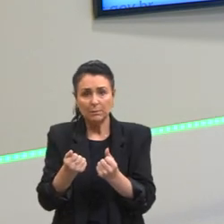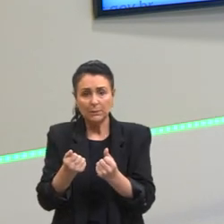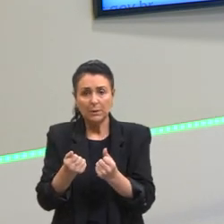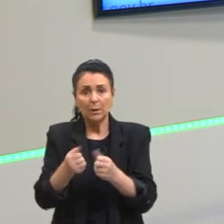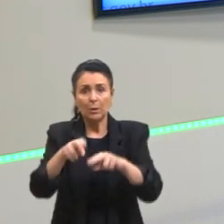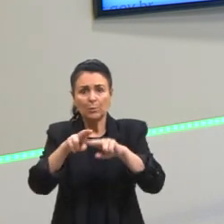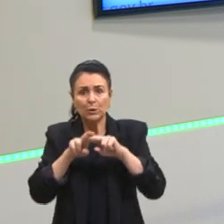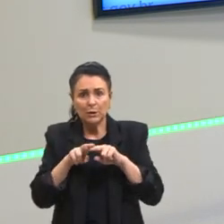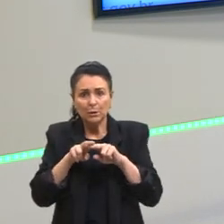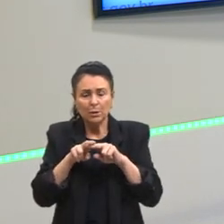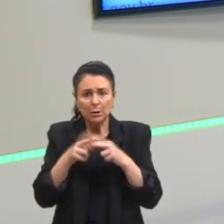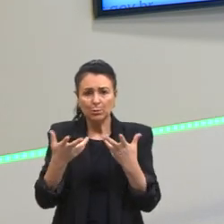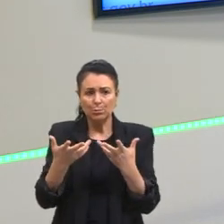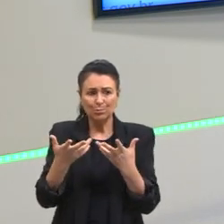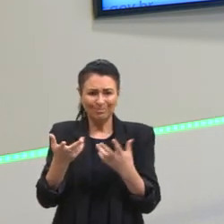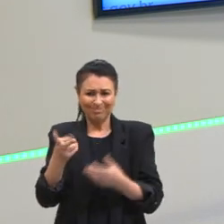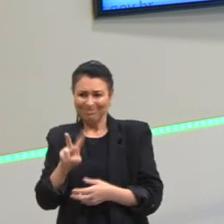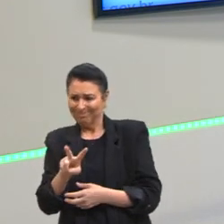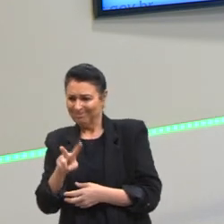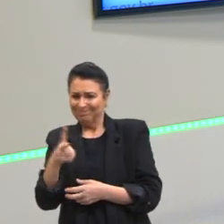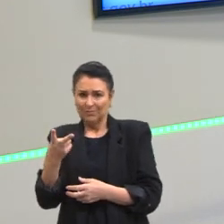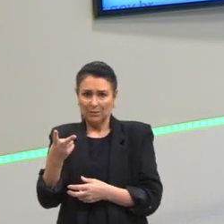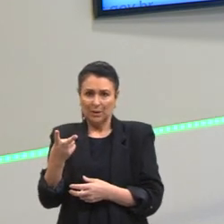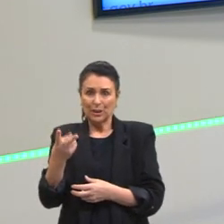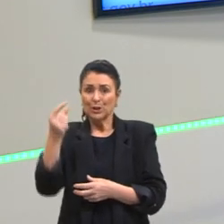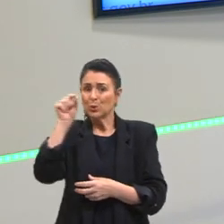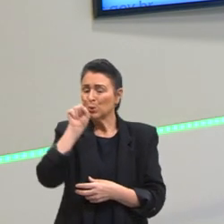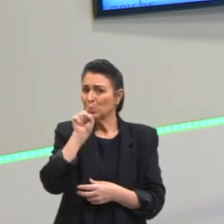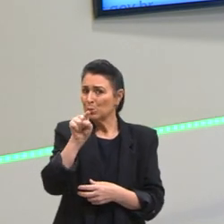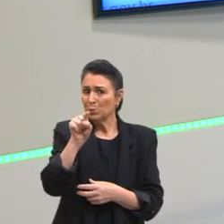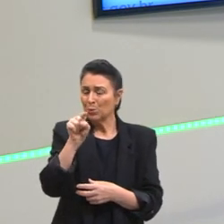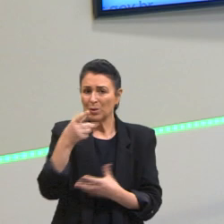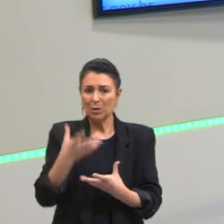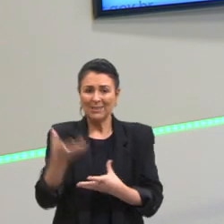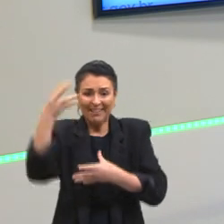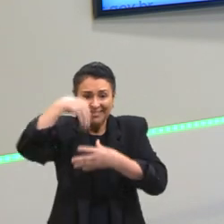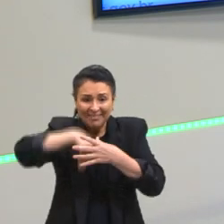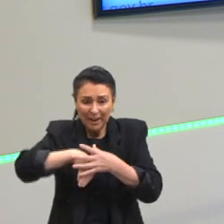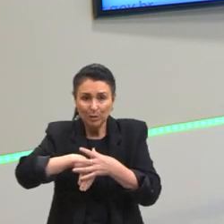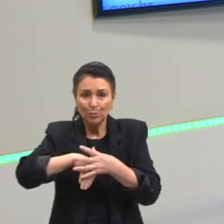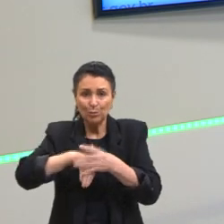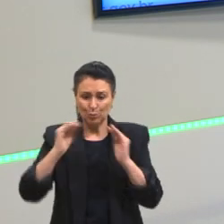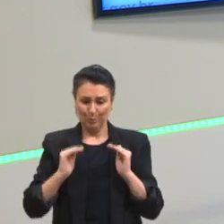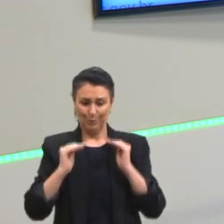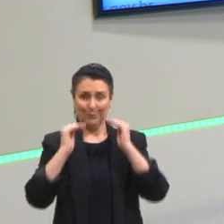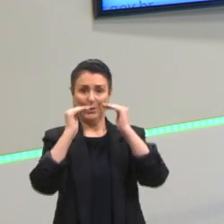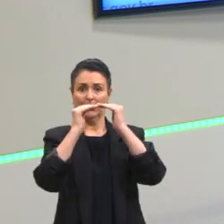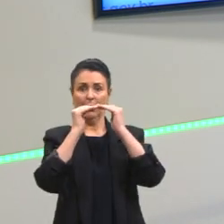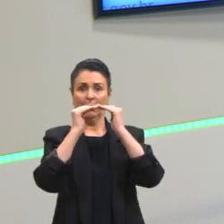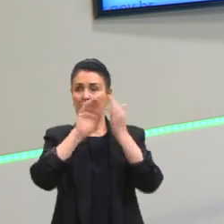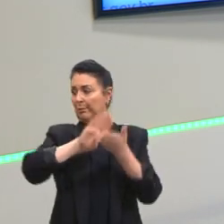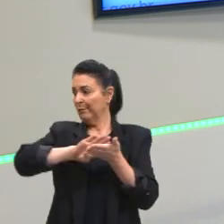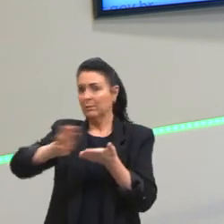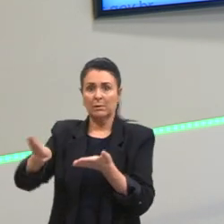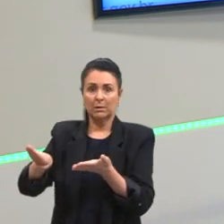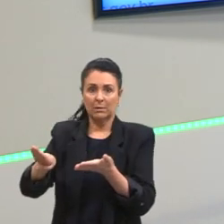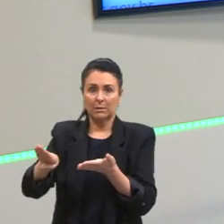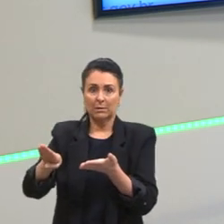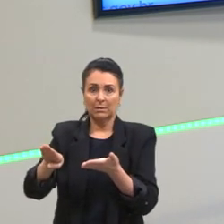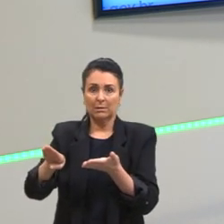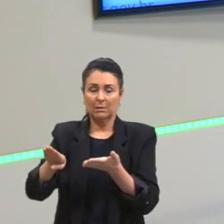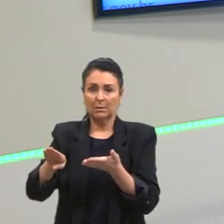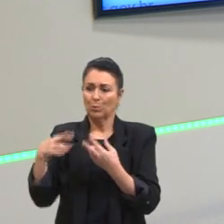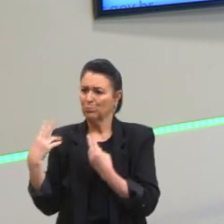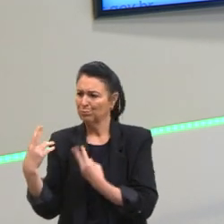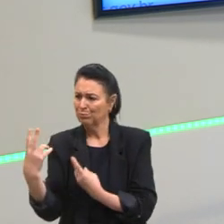contrária, se não é dentro dessa posição binária. Então, essa é uma maneira, assim, muito no senso comum,